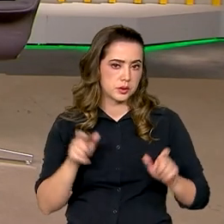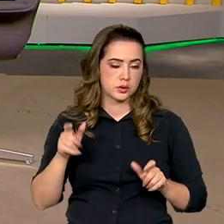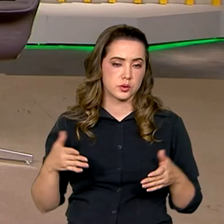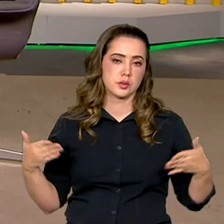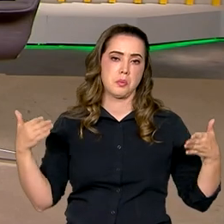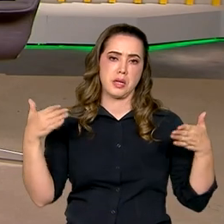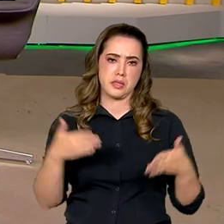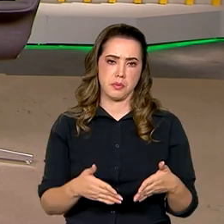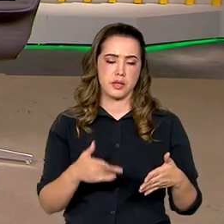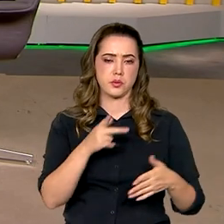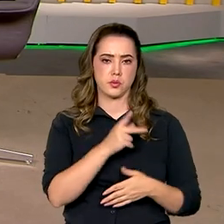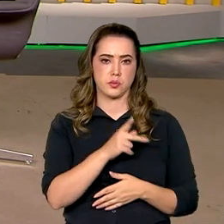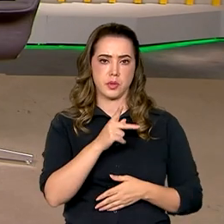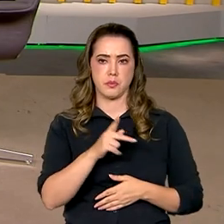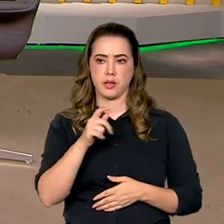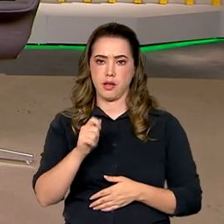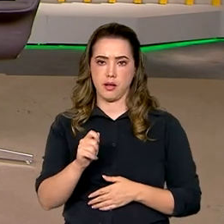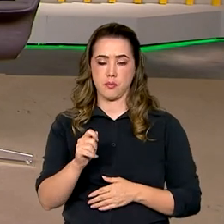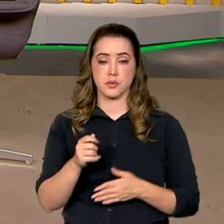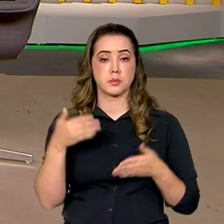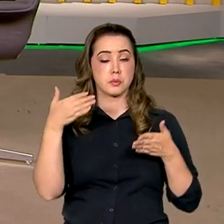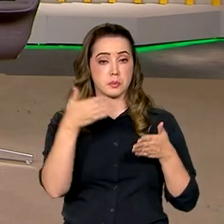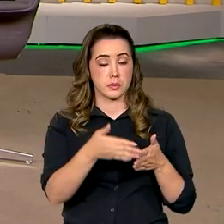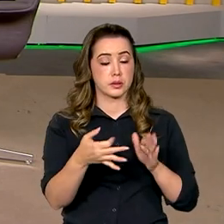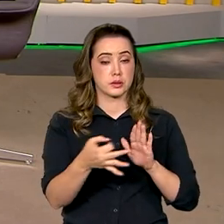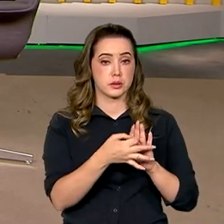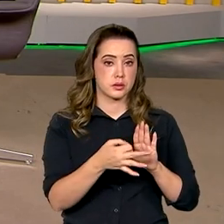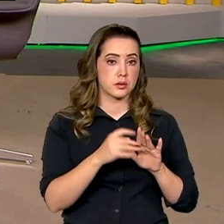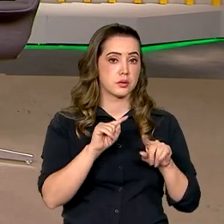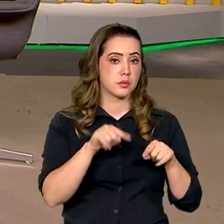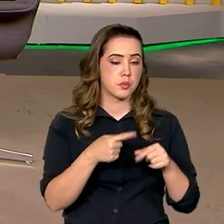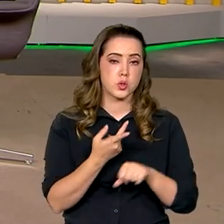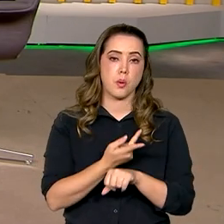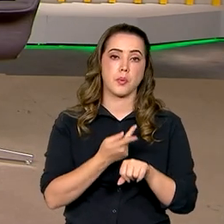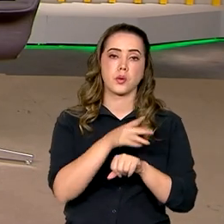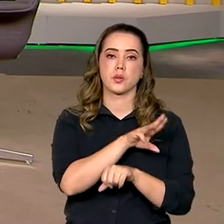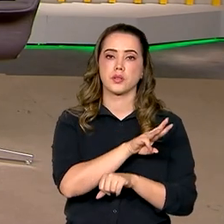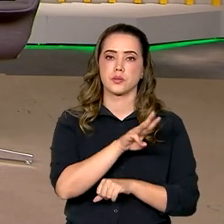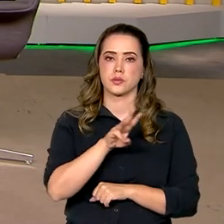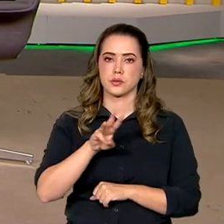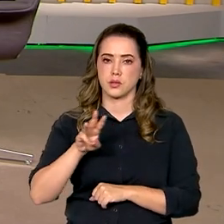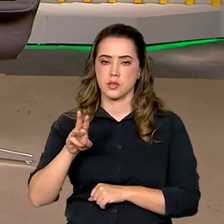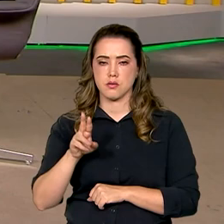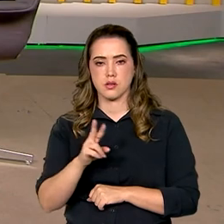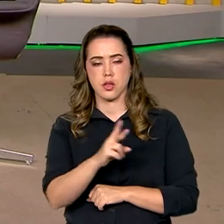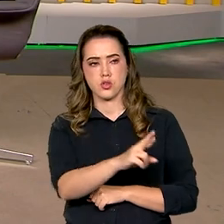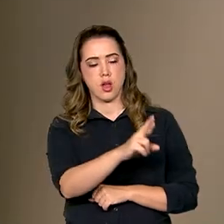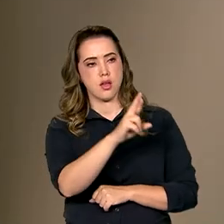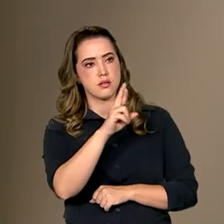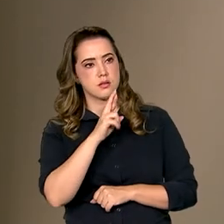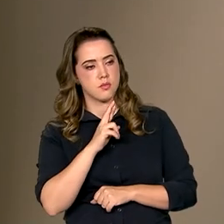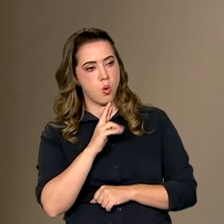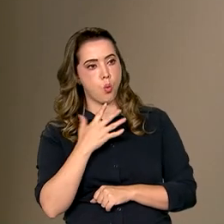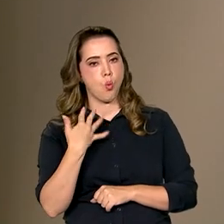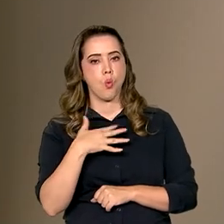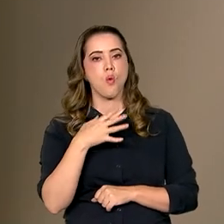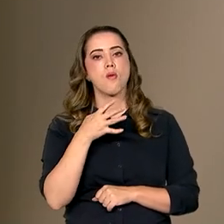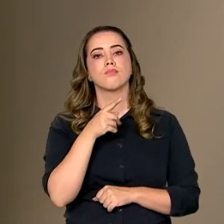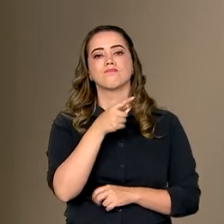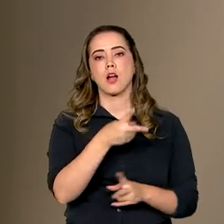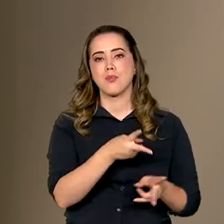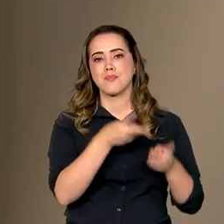participou do PPA Participativo, ao procurar na plataforma o resultado, vai se identificar